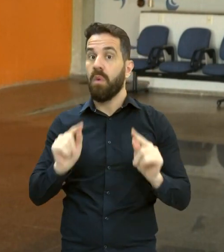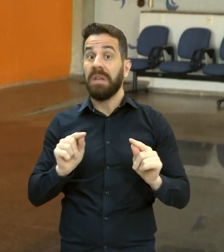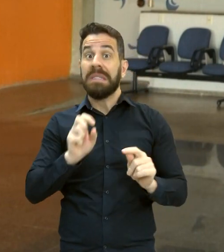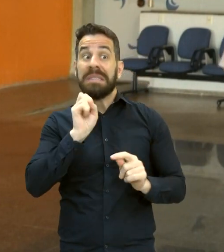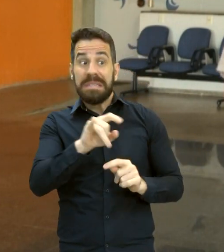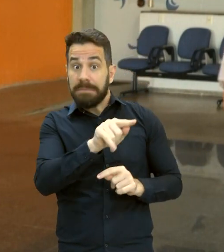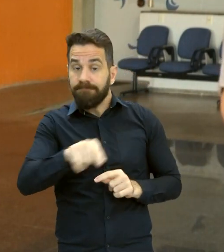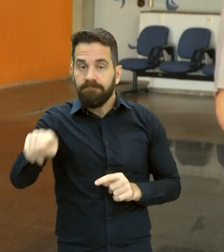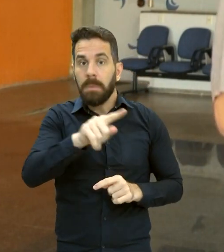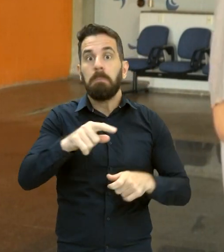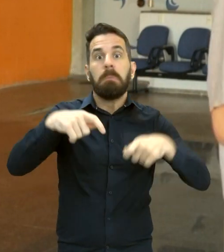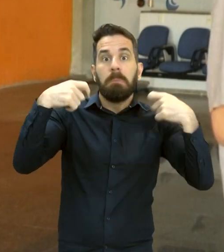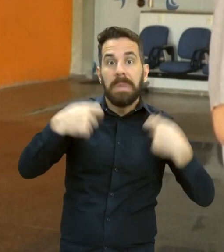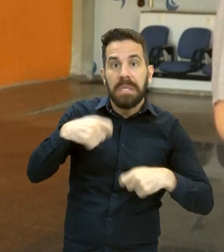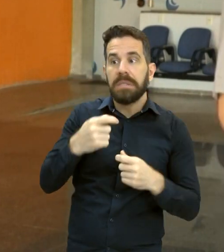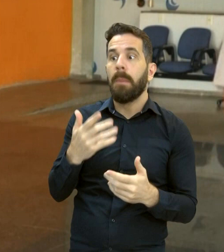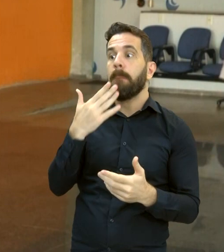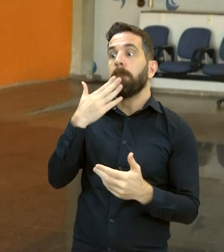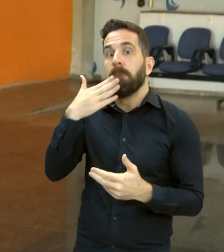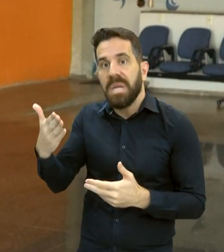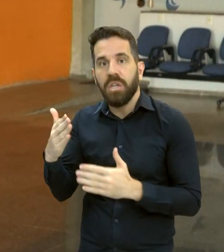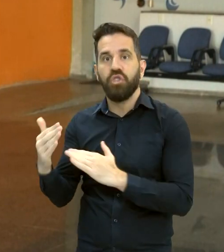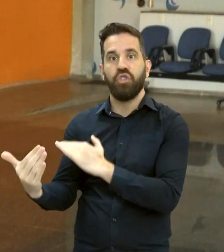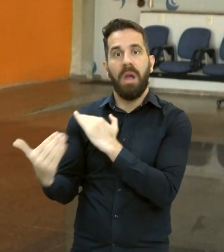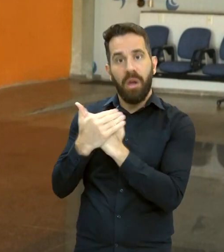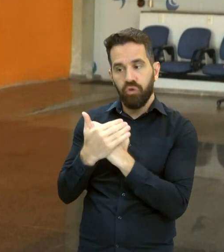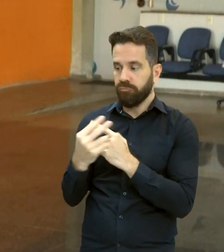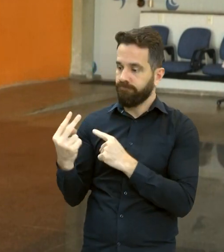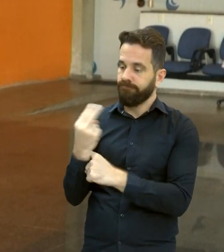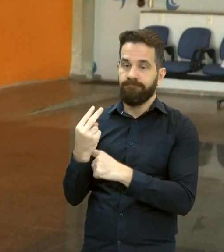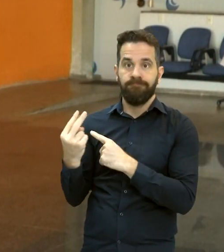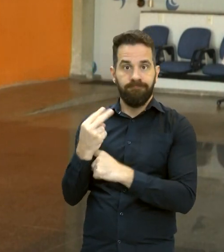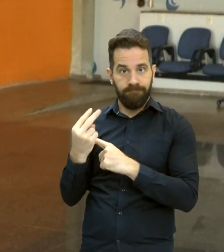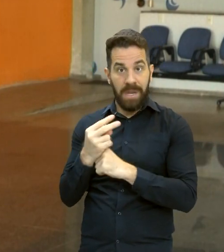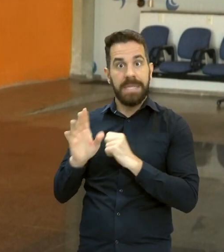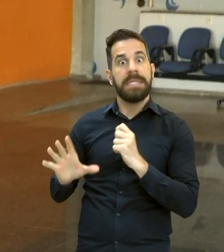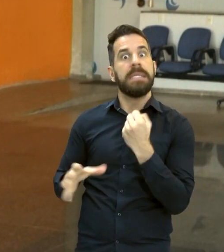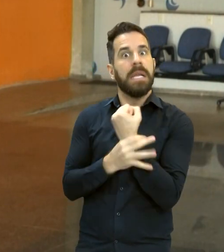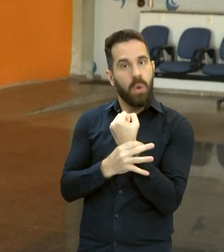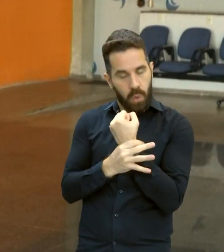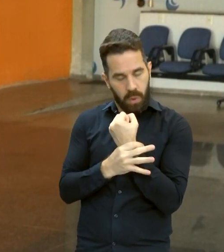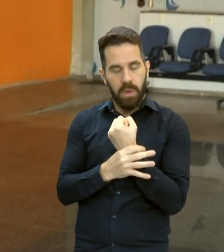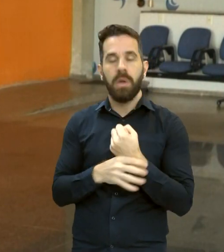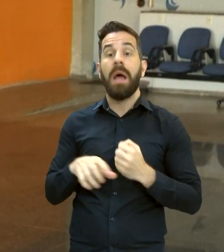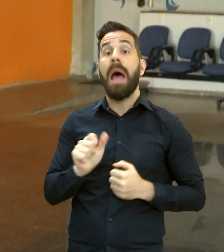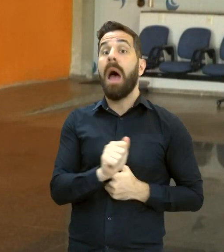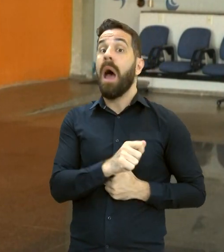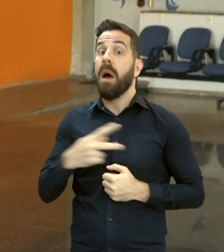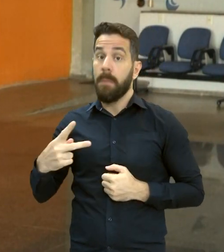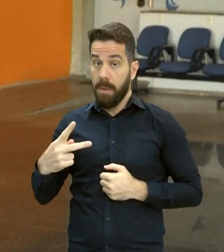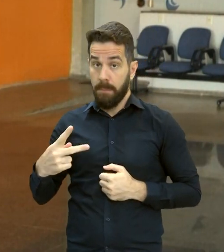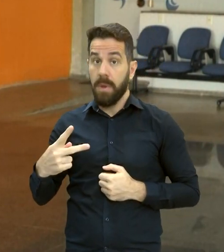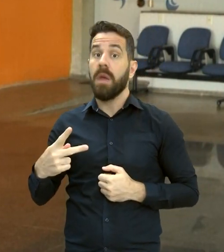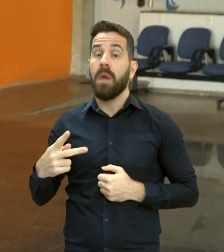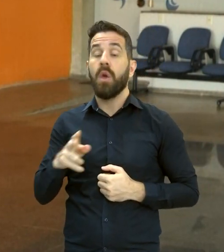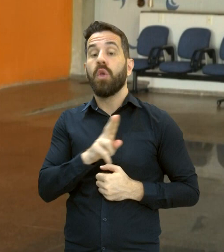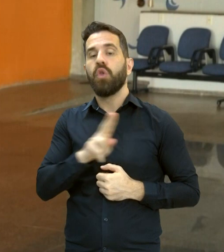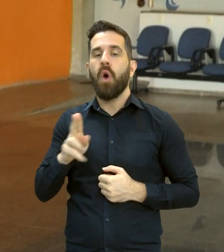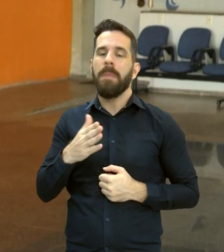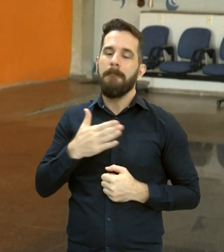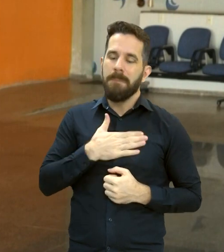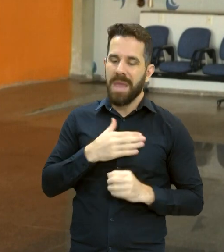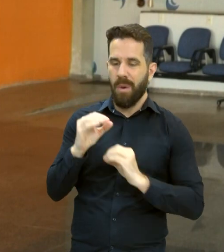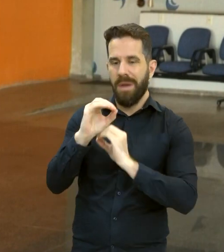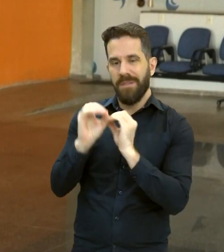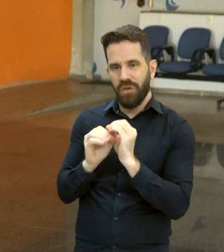acionar os serviços da Secretaria de Promoção de Segurança, vá até o aplicativo MioFG e, no modo